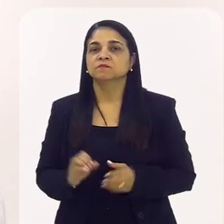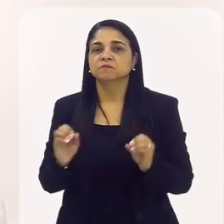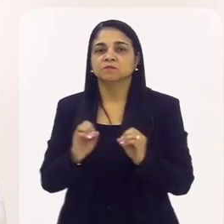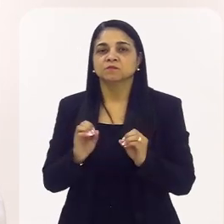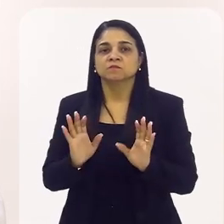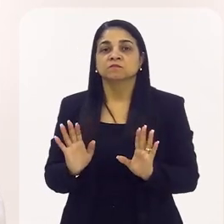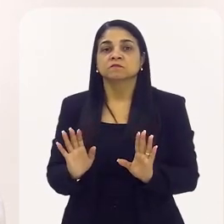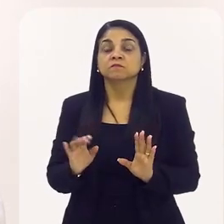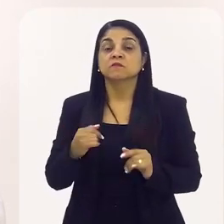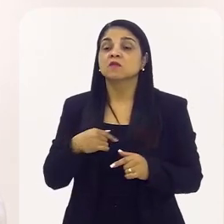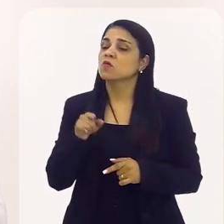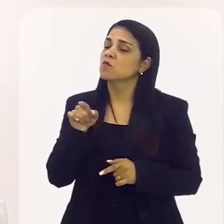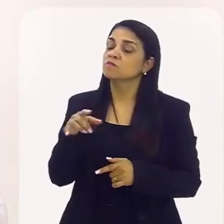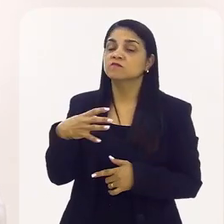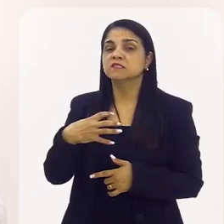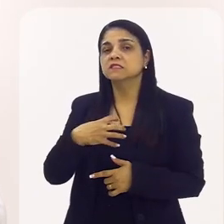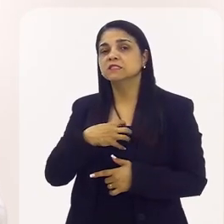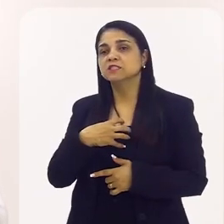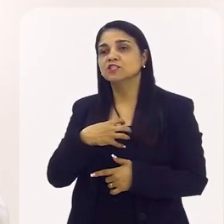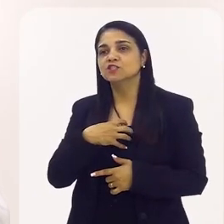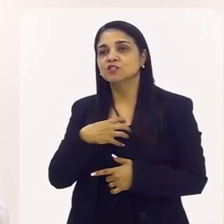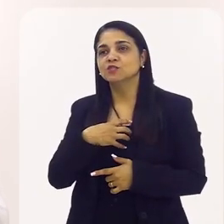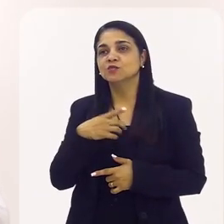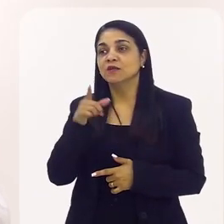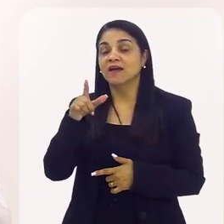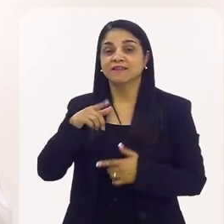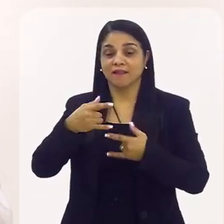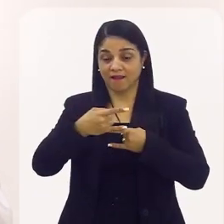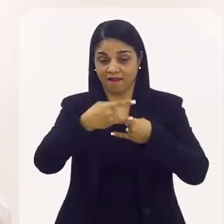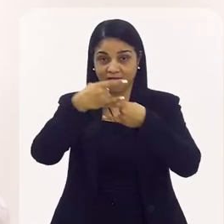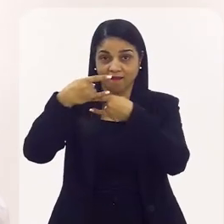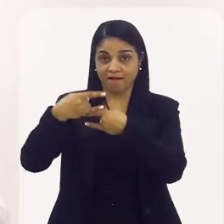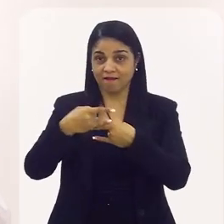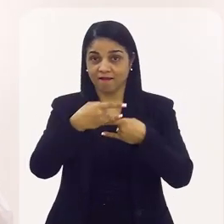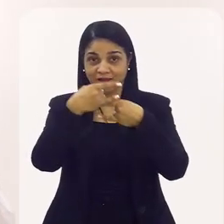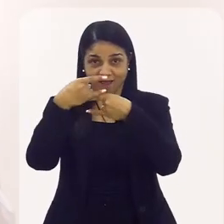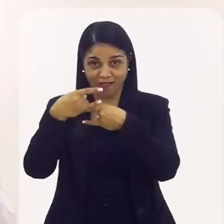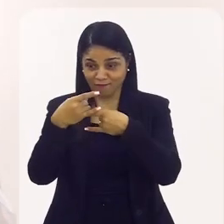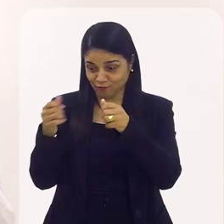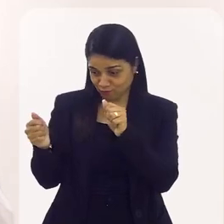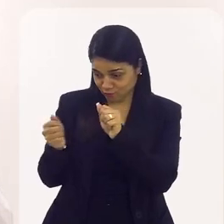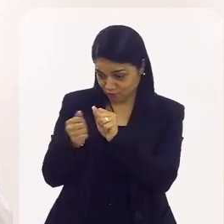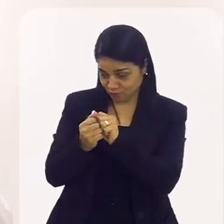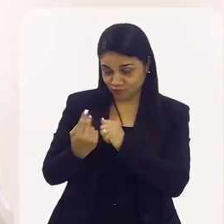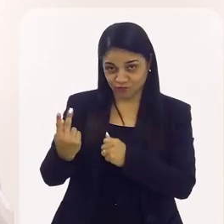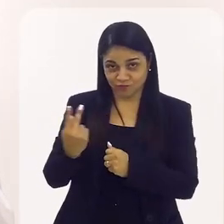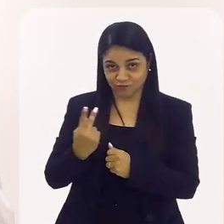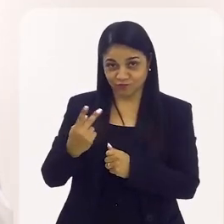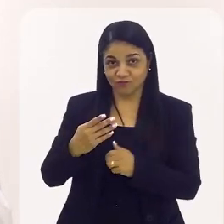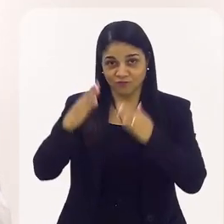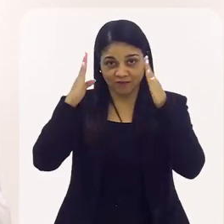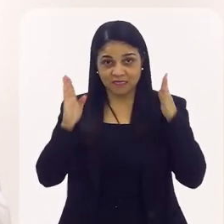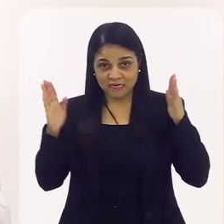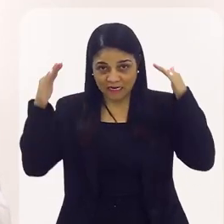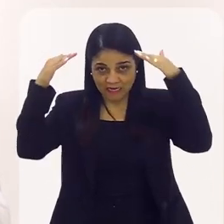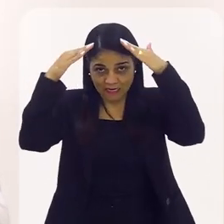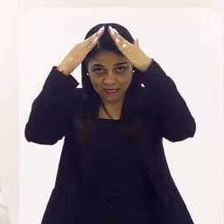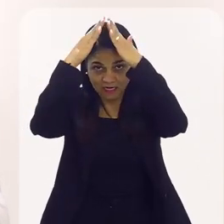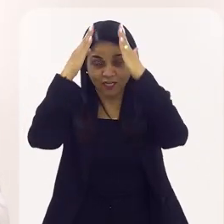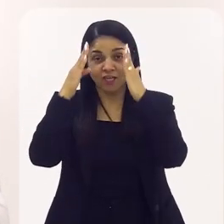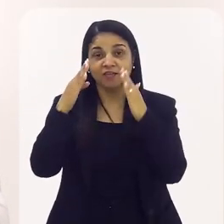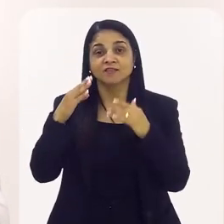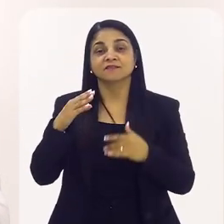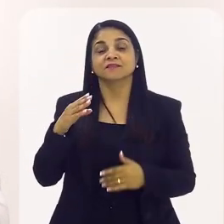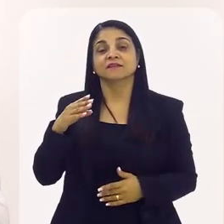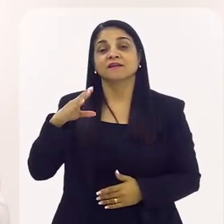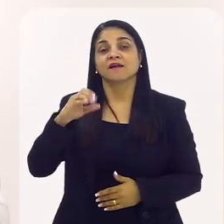Quando nós... Como é que você se sentiu quando a gente estava lá naquela live? Nós estávamos numa live, na live do Cardeal do Rio de Janeiro, dona